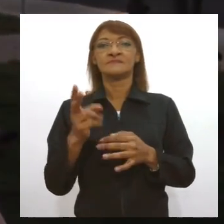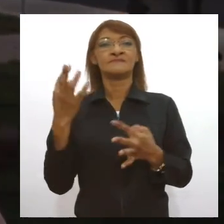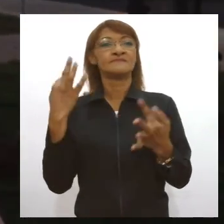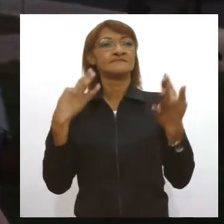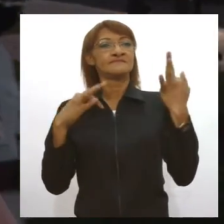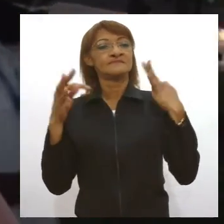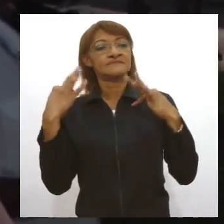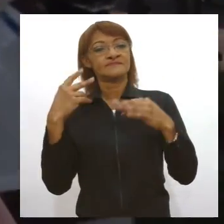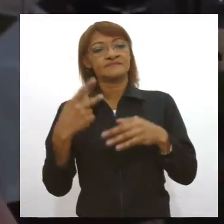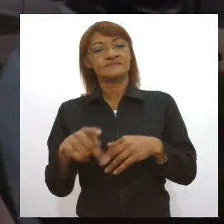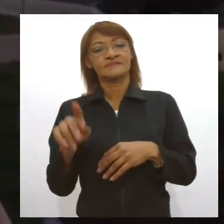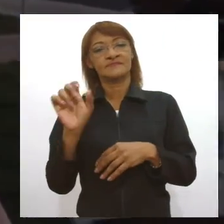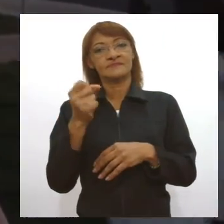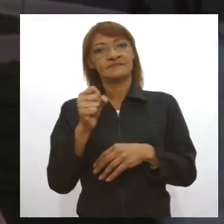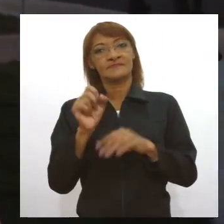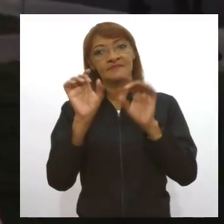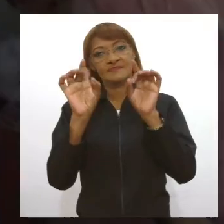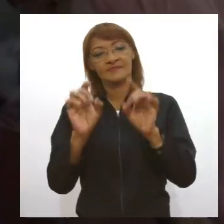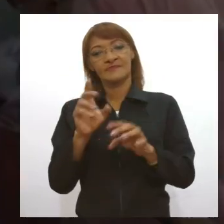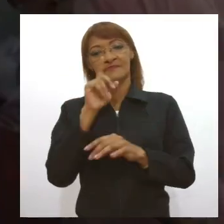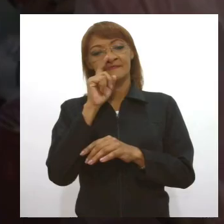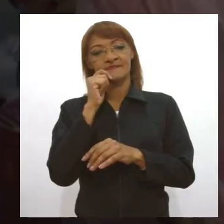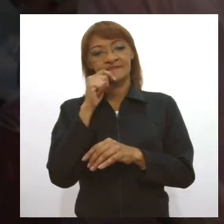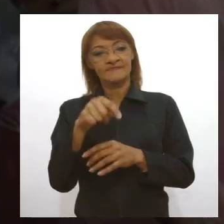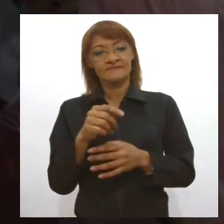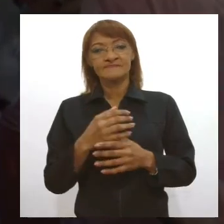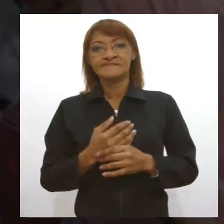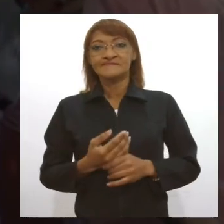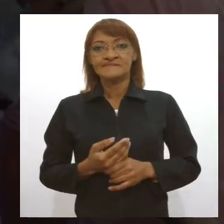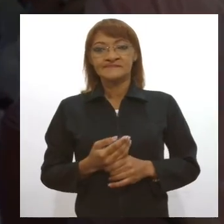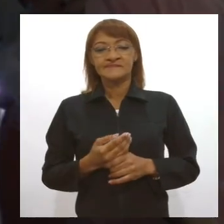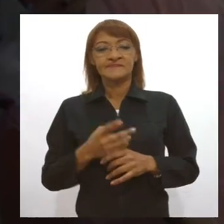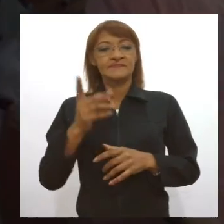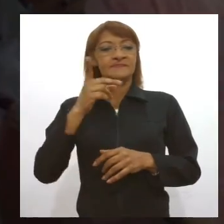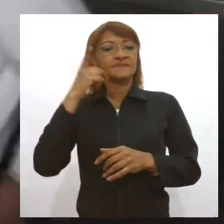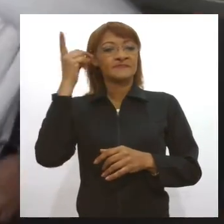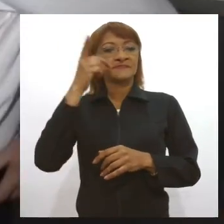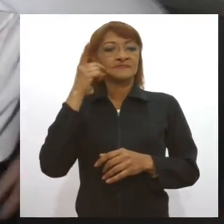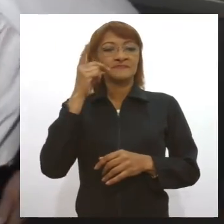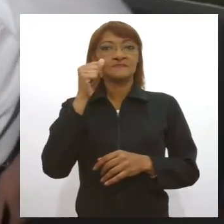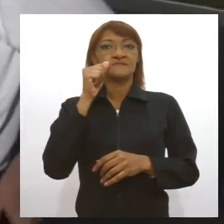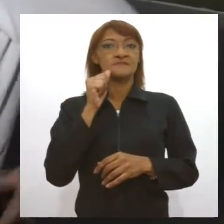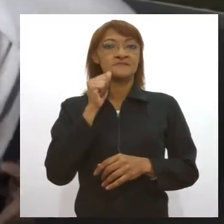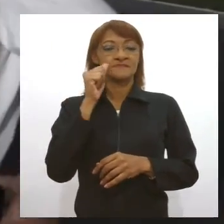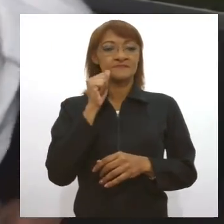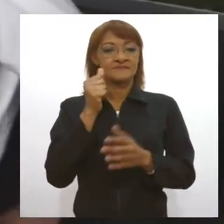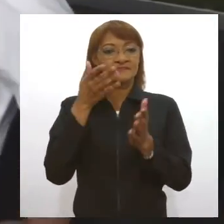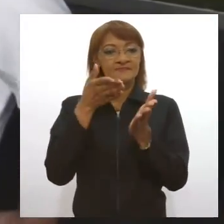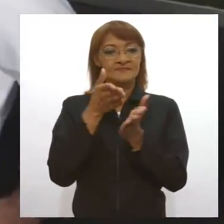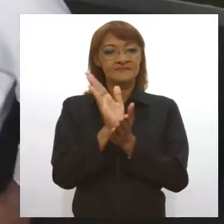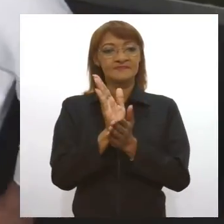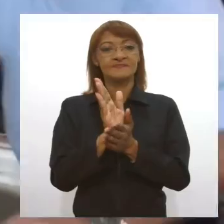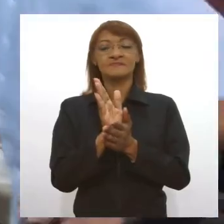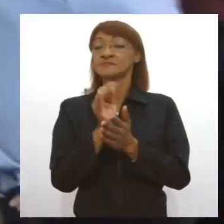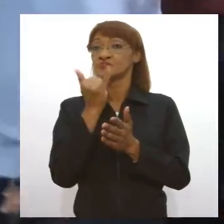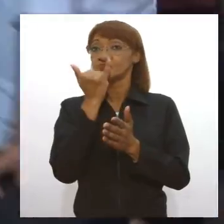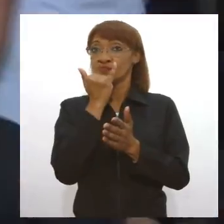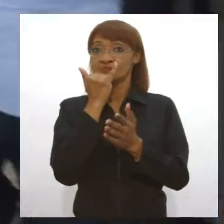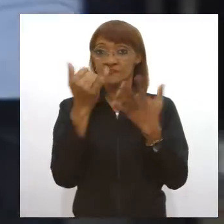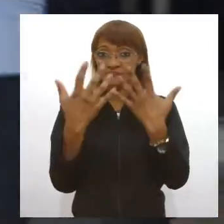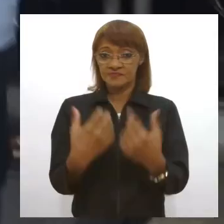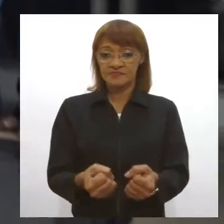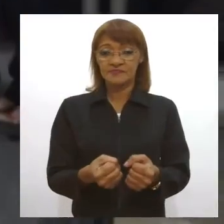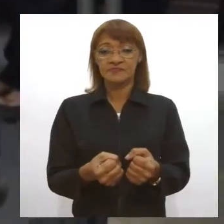sergipano, em especial de Aracaju. O deputado Adailton Martins aprovou o novo trecho da orla e